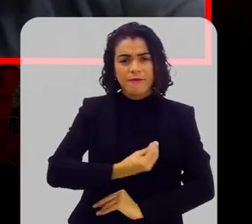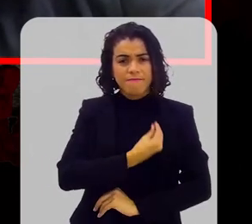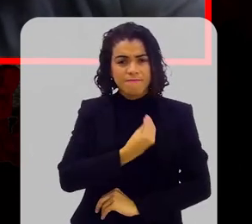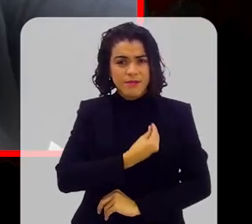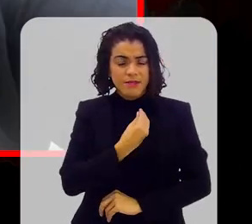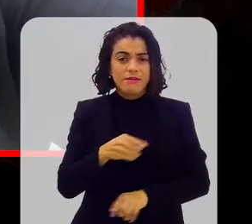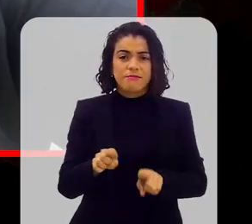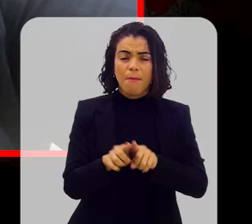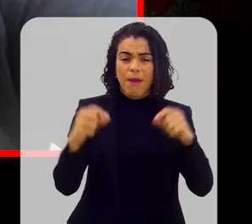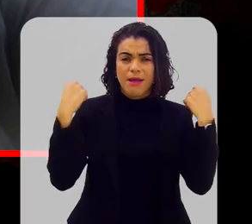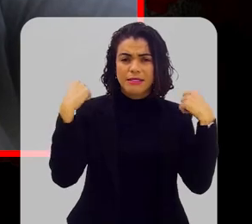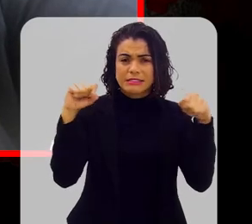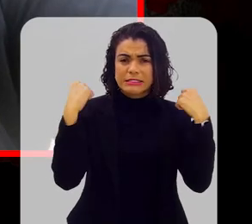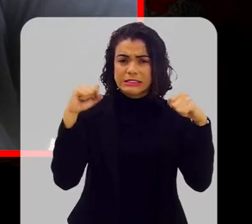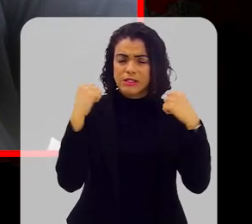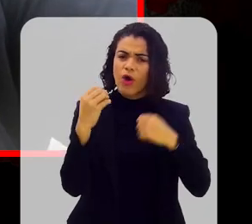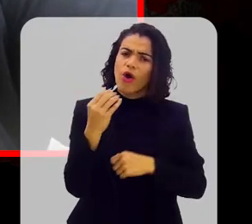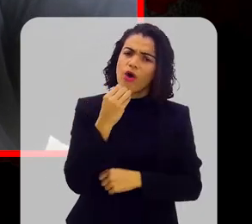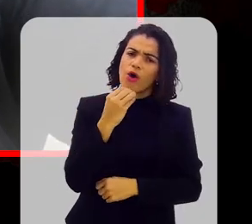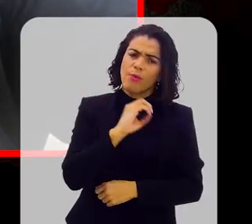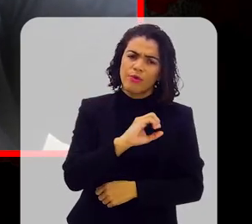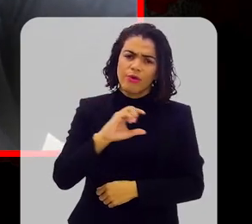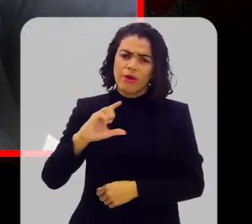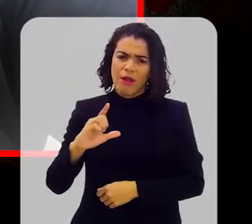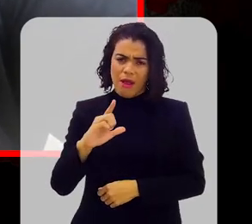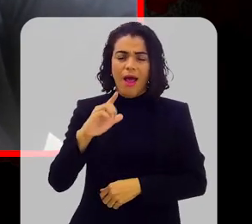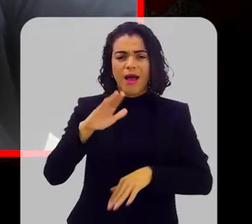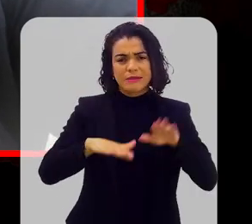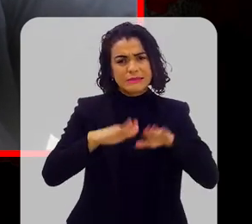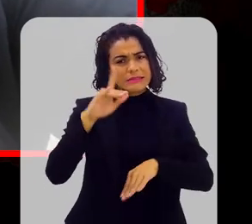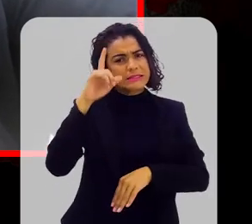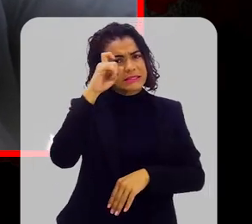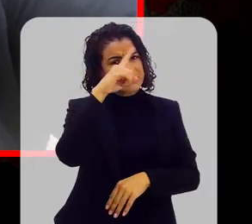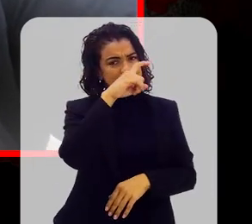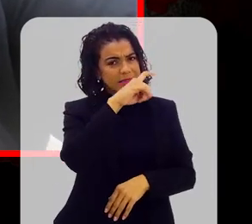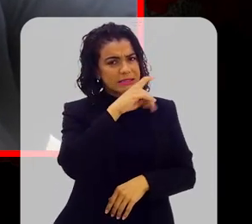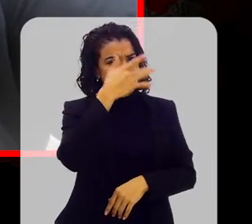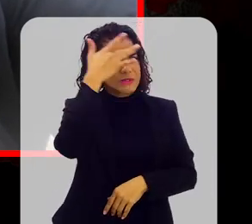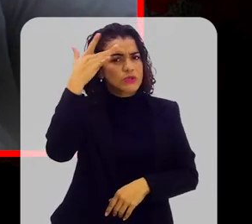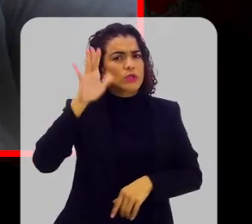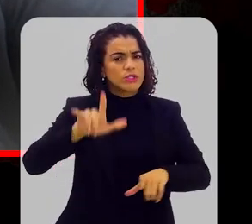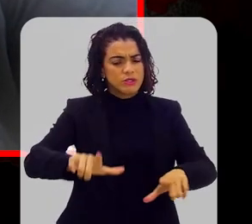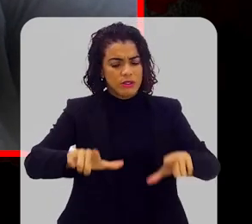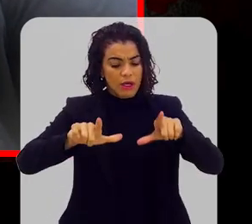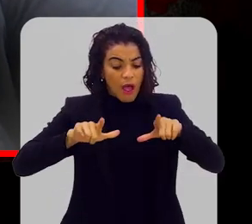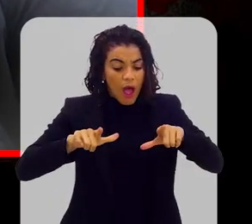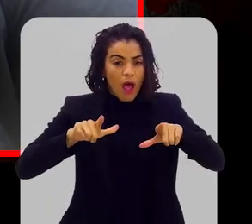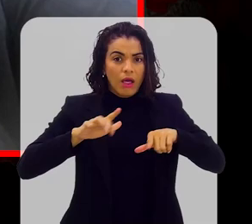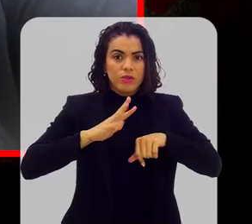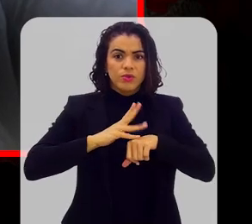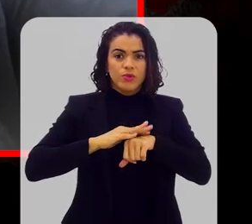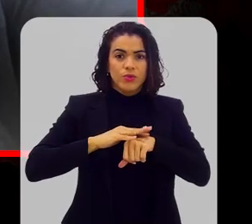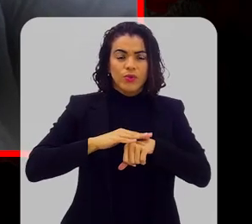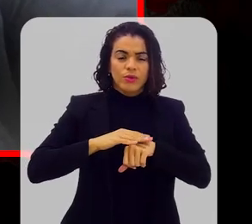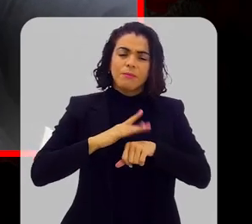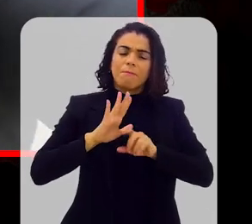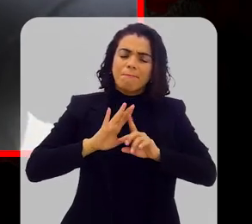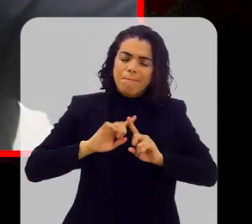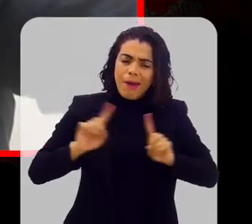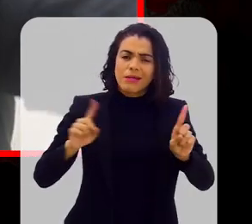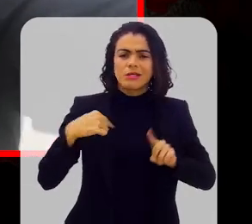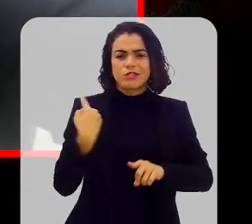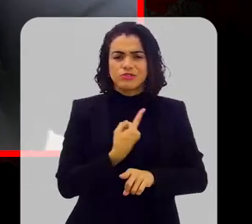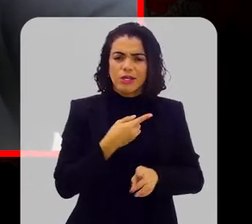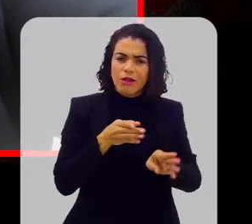realização, sai do sedentarismo. É claro, por vezes, é um pouco difícil para quem está com o diagnóstico de uma doença. Mas a gente orienta sempre os nossos